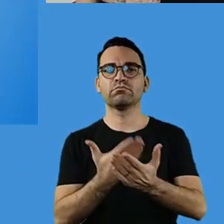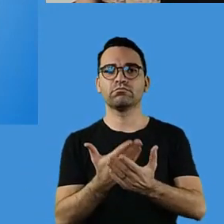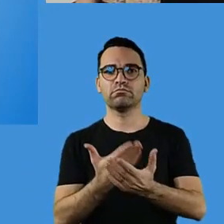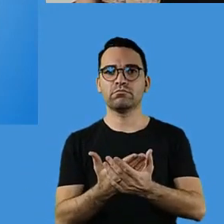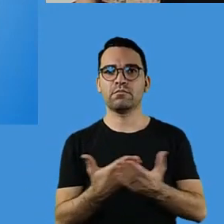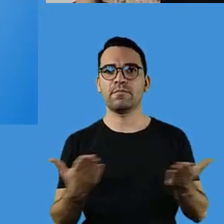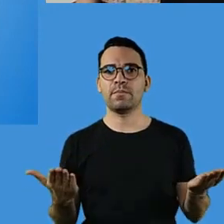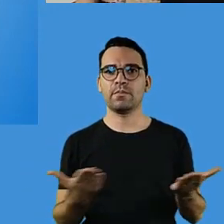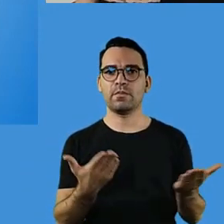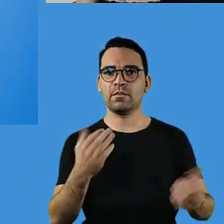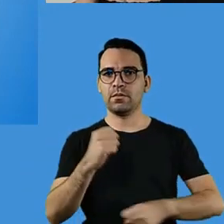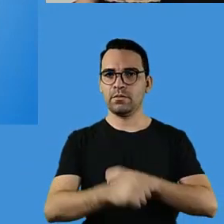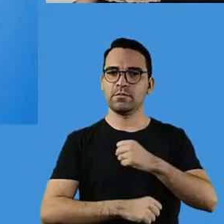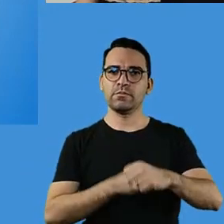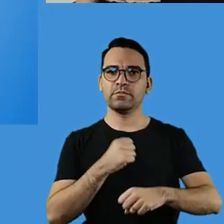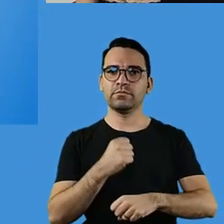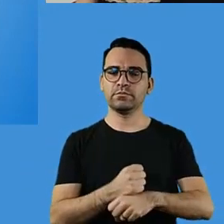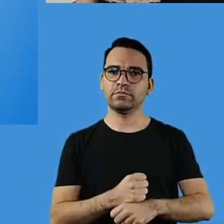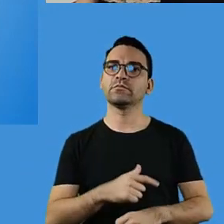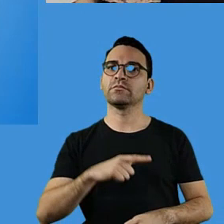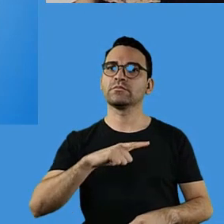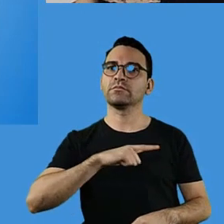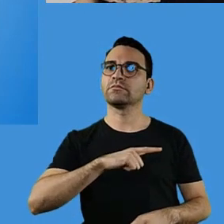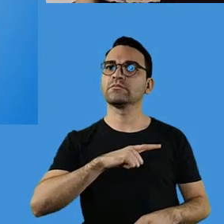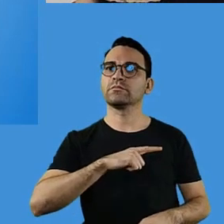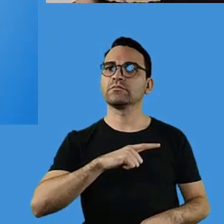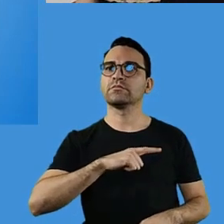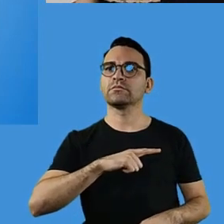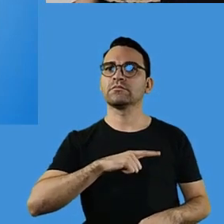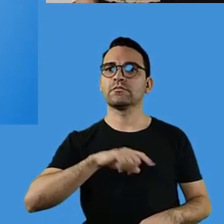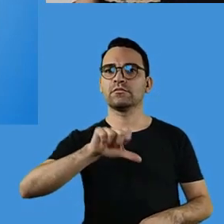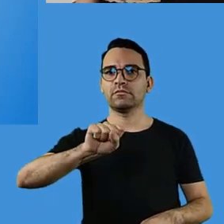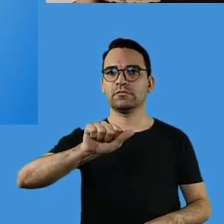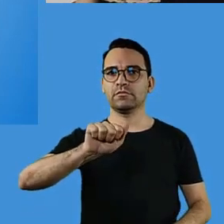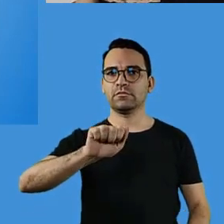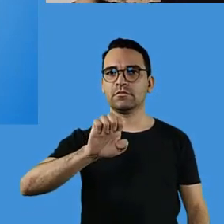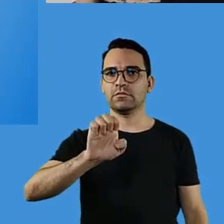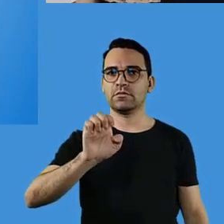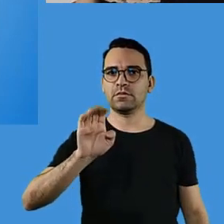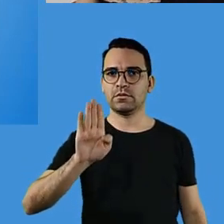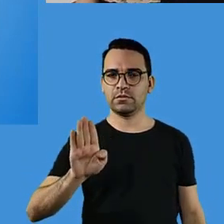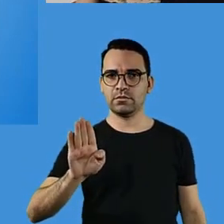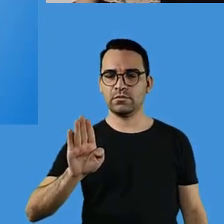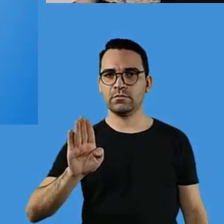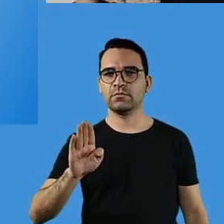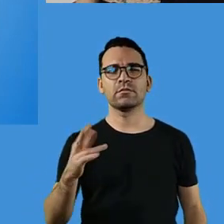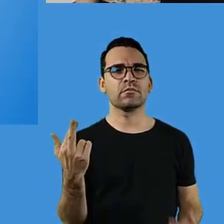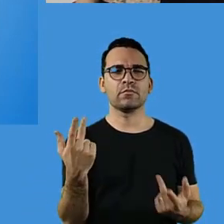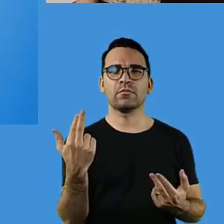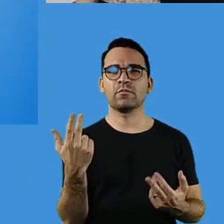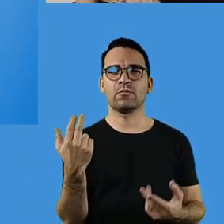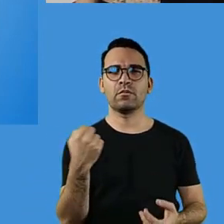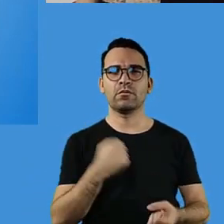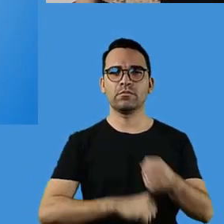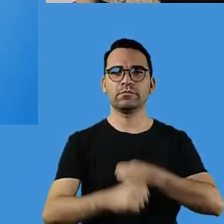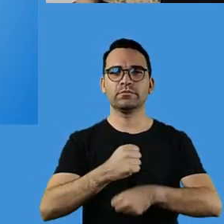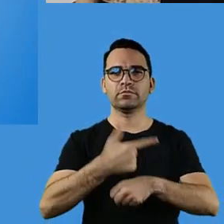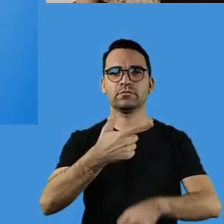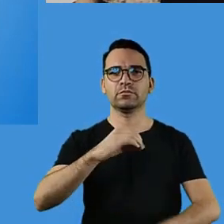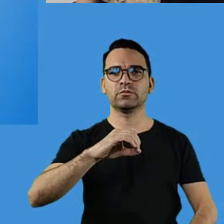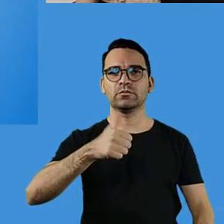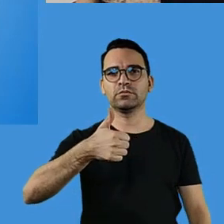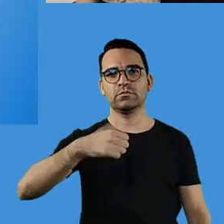esse ano, vai acontecer, aparentemente, da mesma forma que foi em